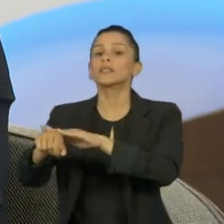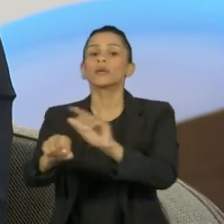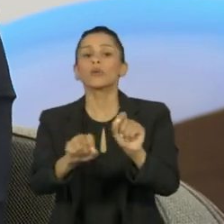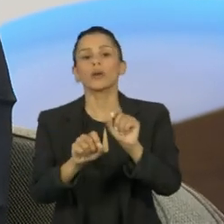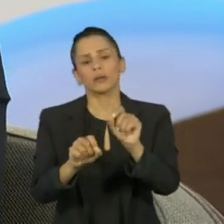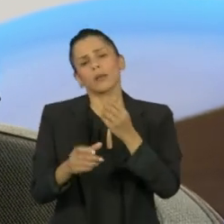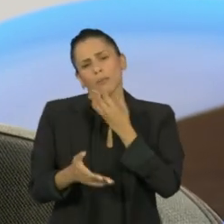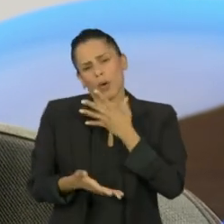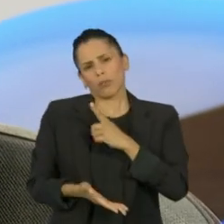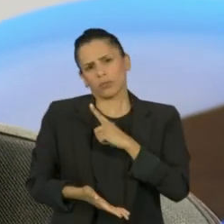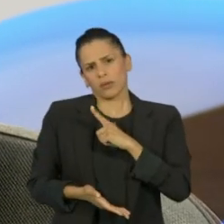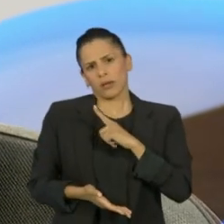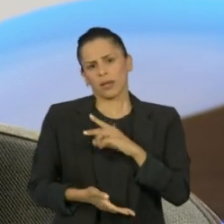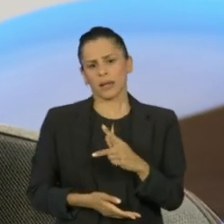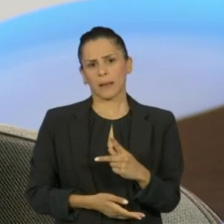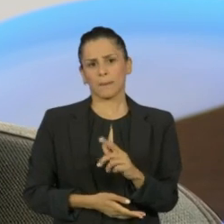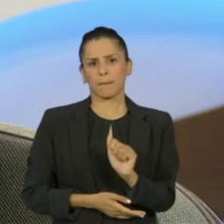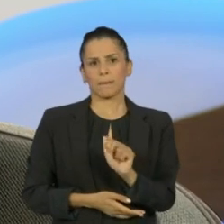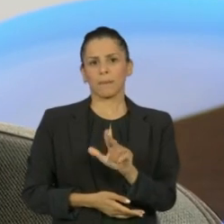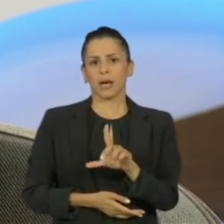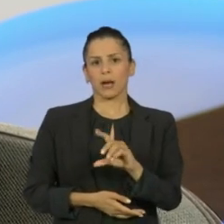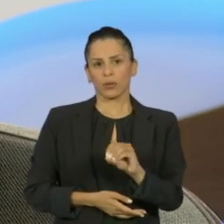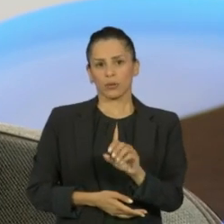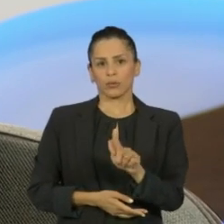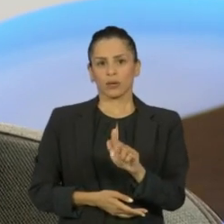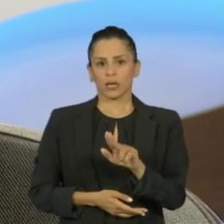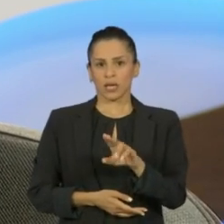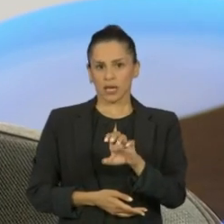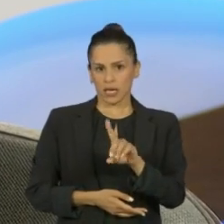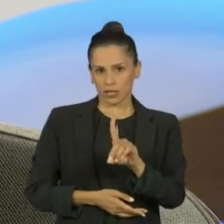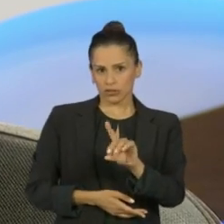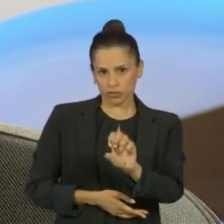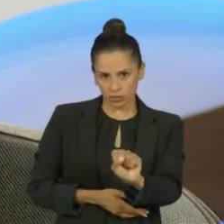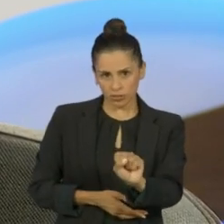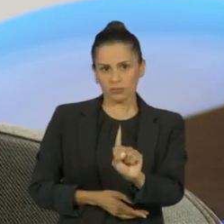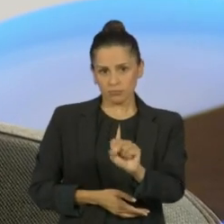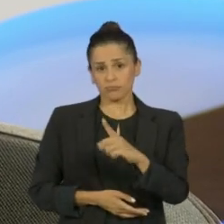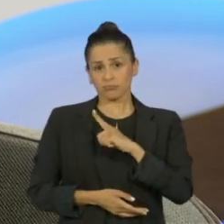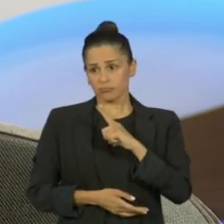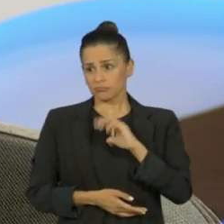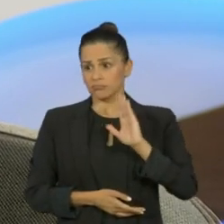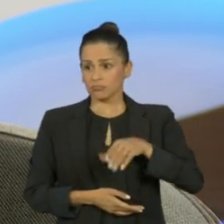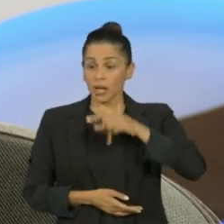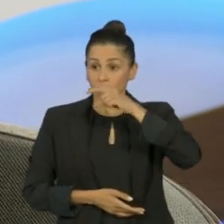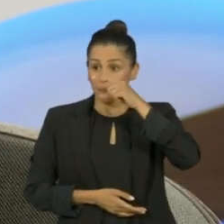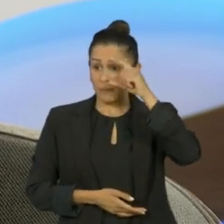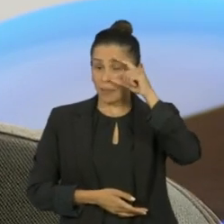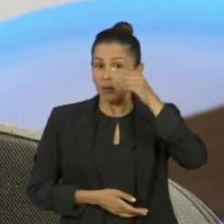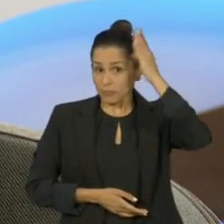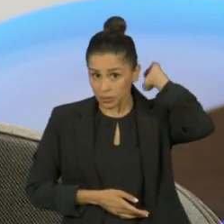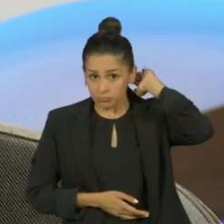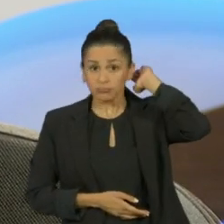Guedes, na minha visão, com uma agenda correta para o país, ainda que ela tenha pouco ainda se